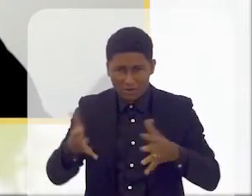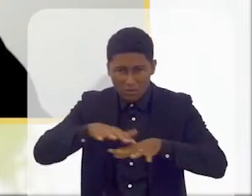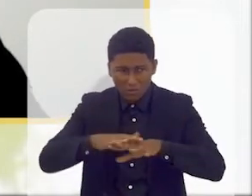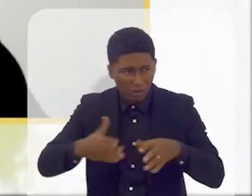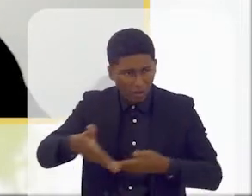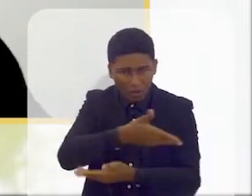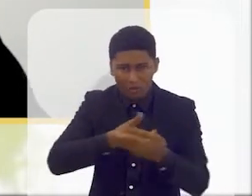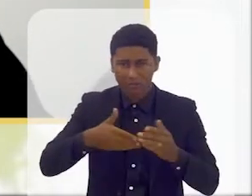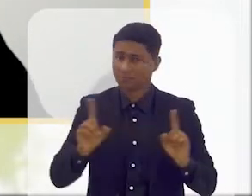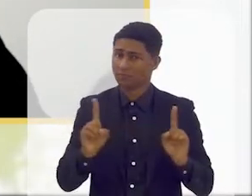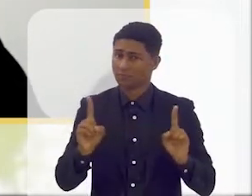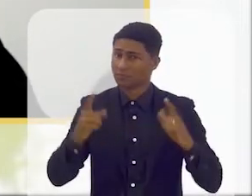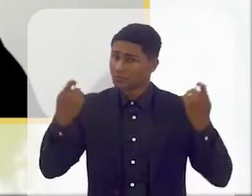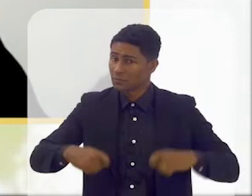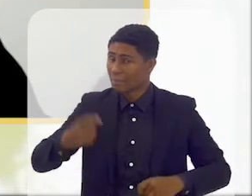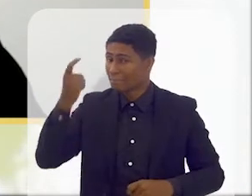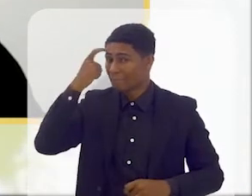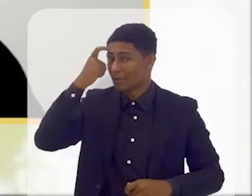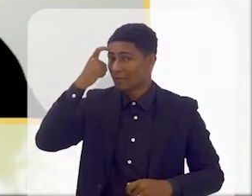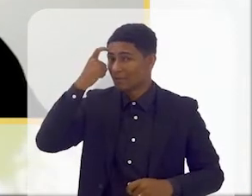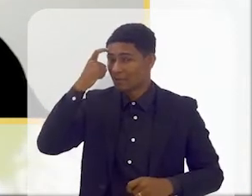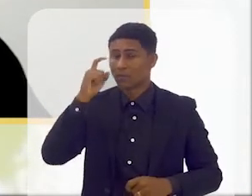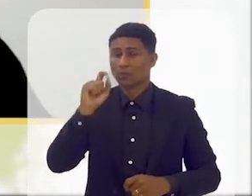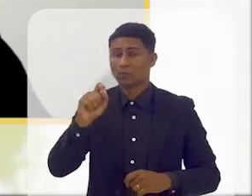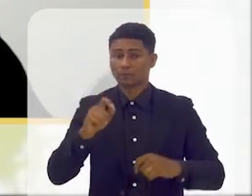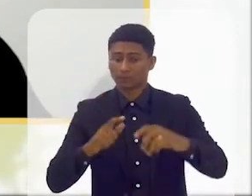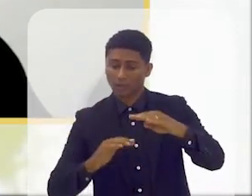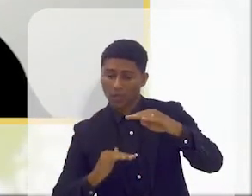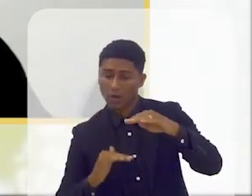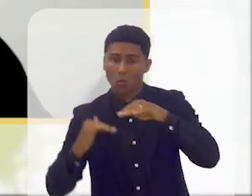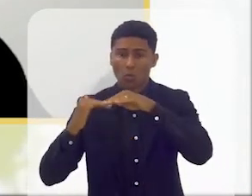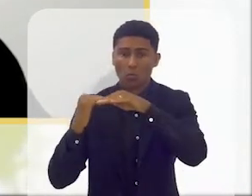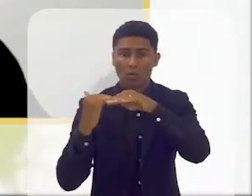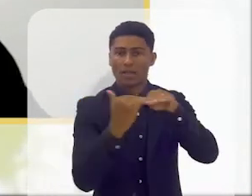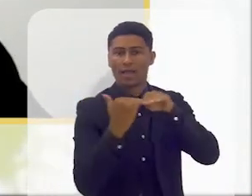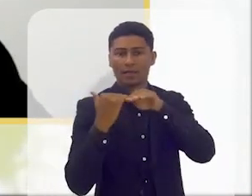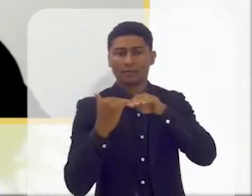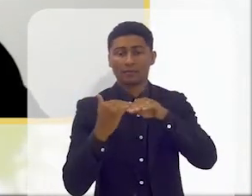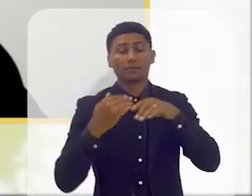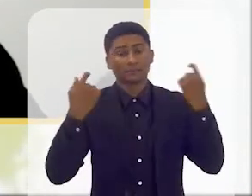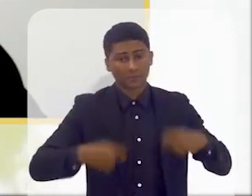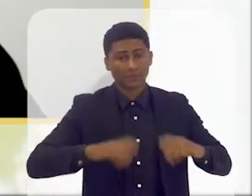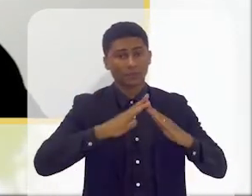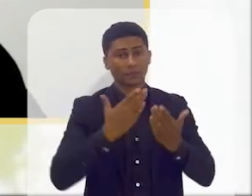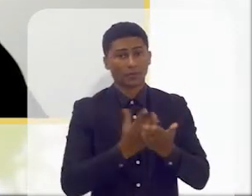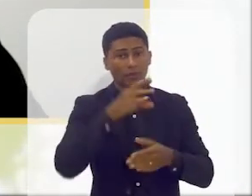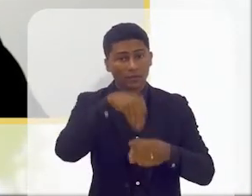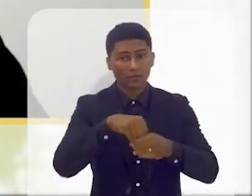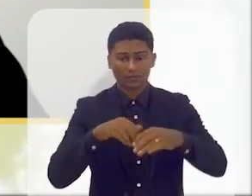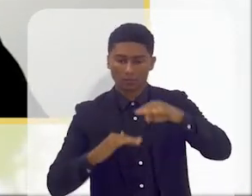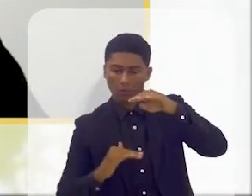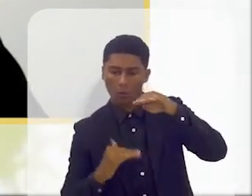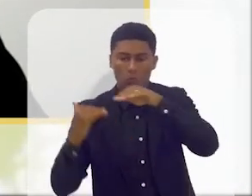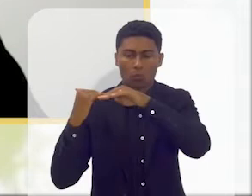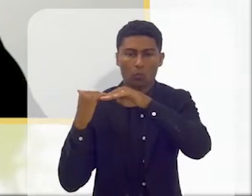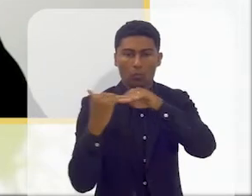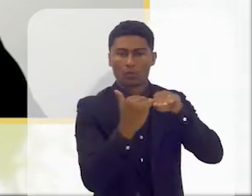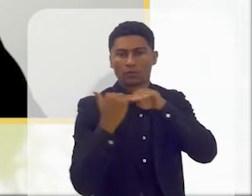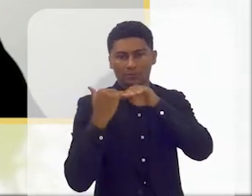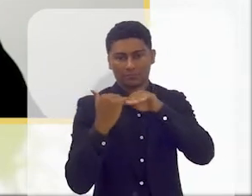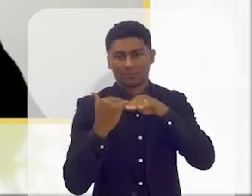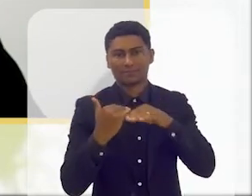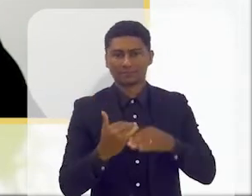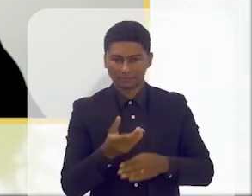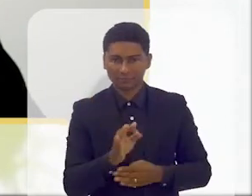tenho que pensar em coisas diferentes, eu tenho que pensar em equidade. E o que eu quero ter é uma escola equitativa, uma escola que